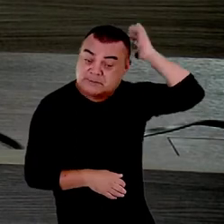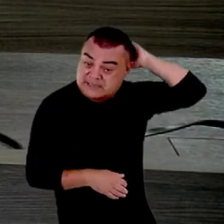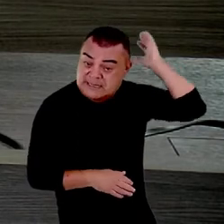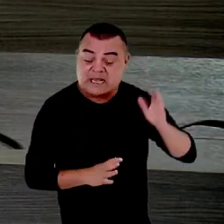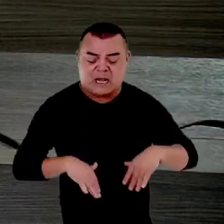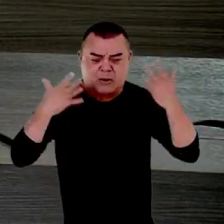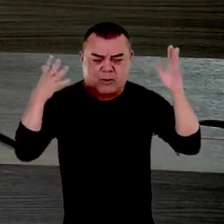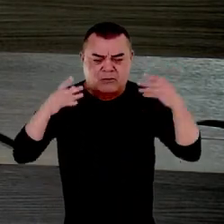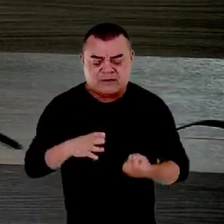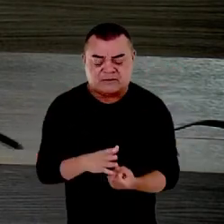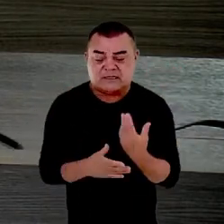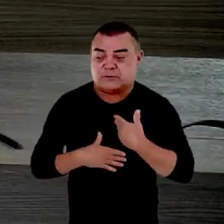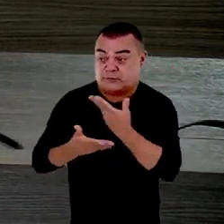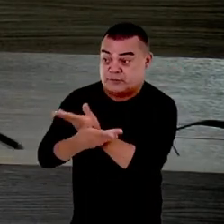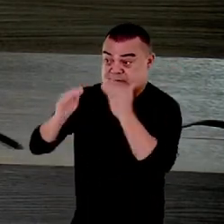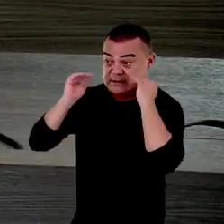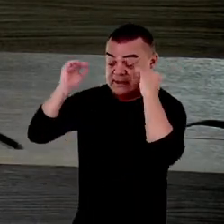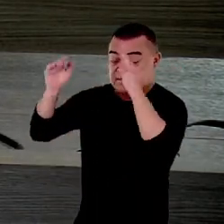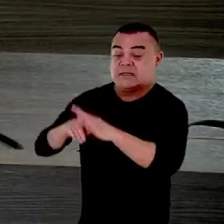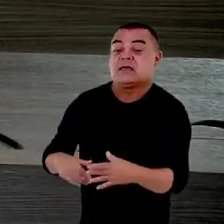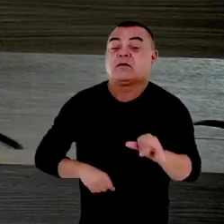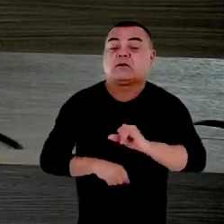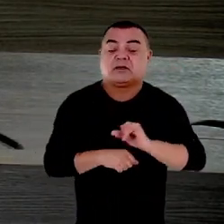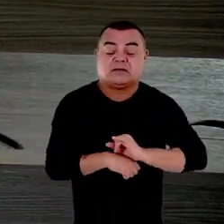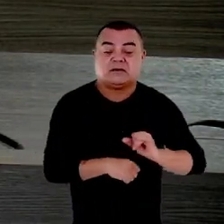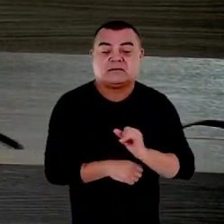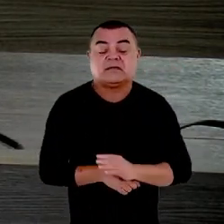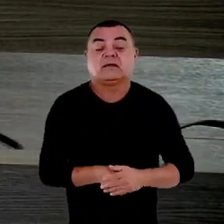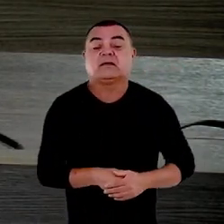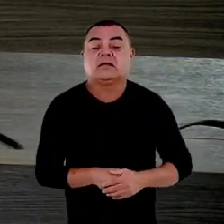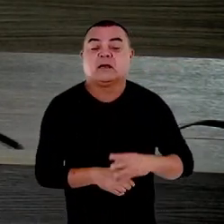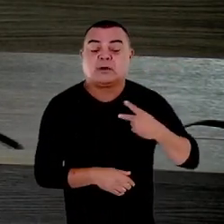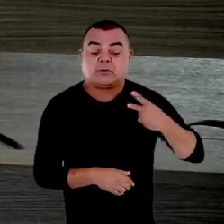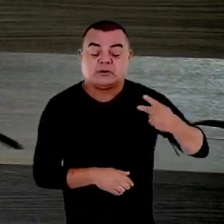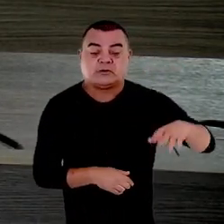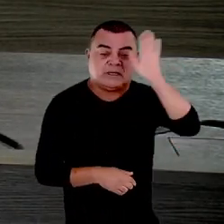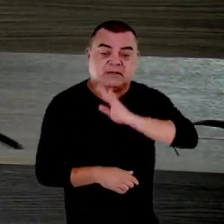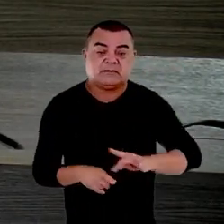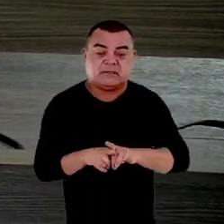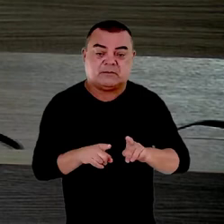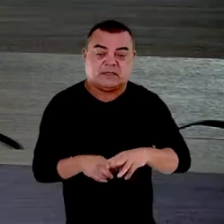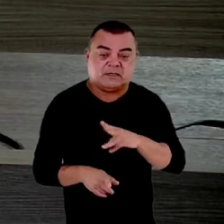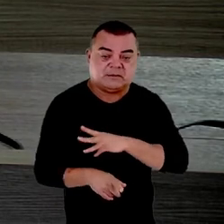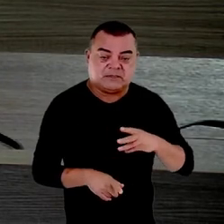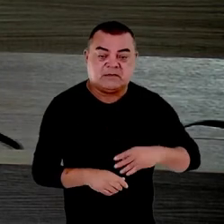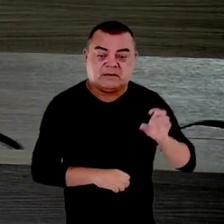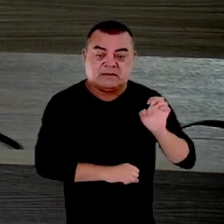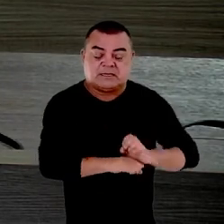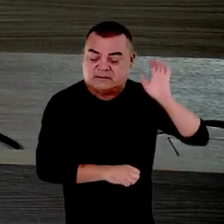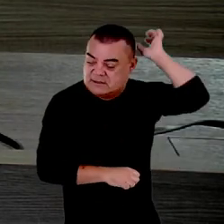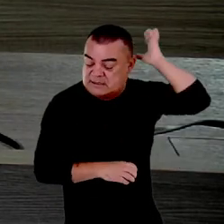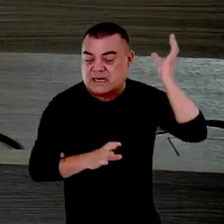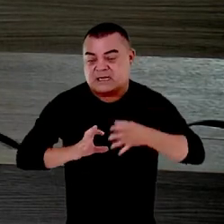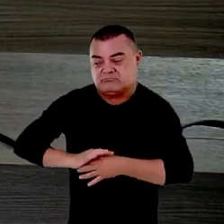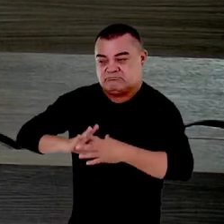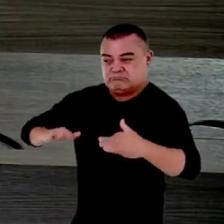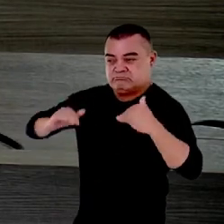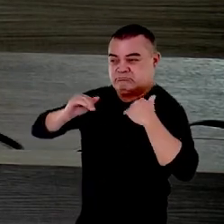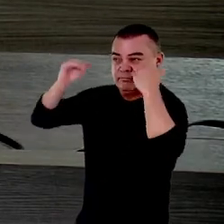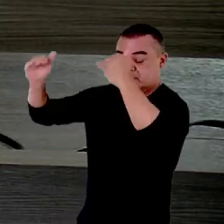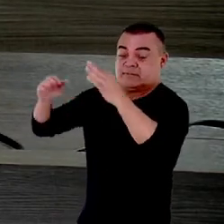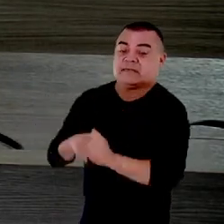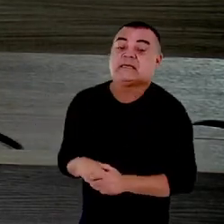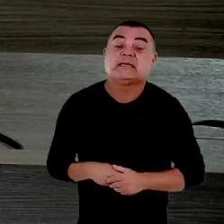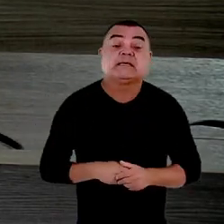excelência e colocar não somente a nossa Procuradoria Geral mas o Ministério Público do Estado do Pará à inteira disposição de vossa excelência